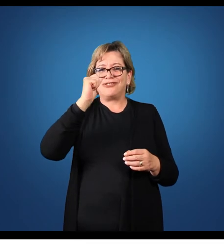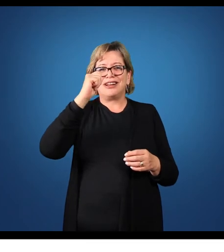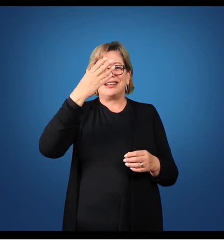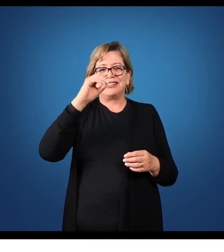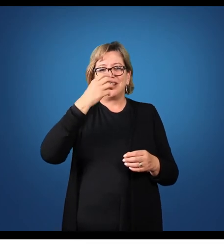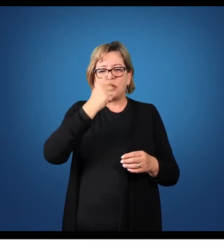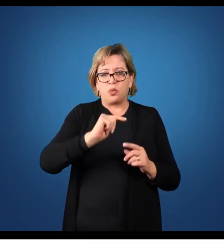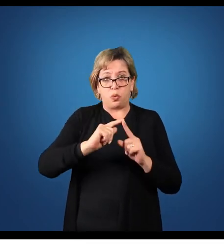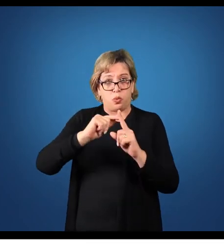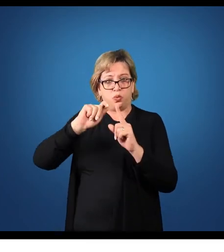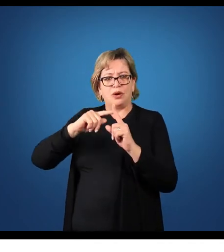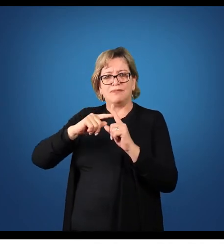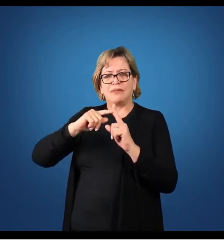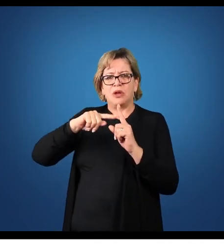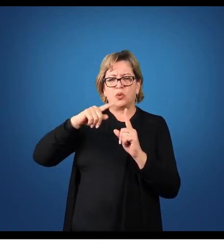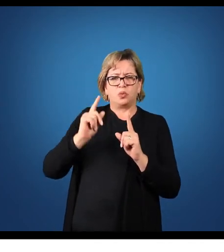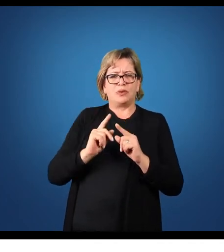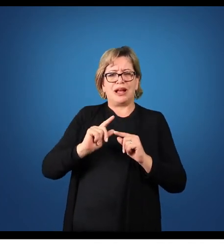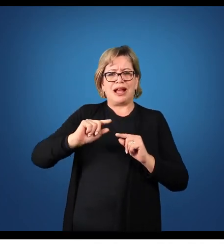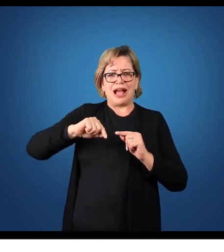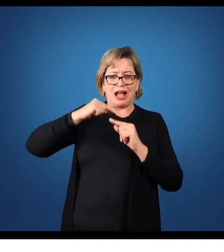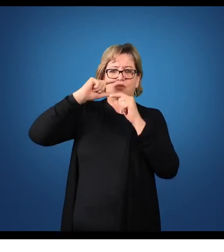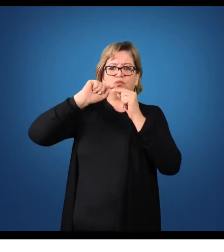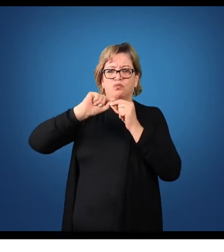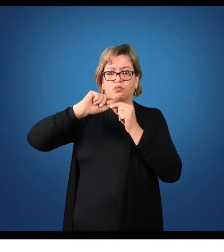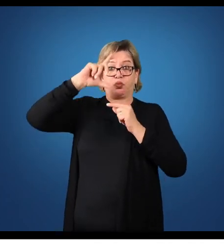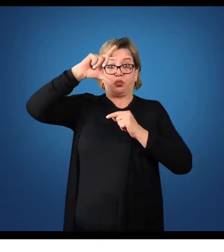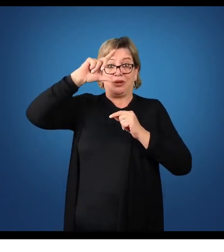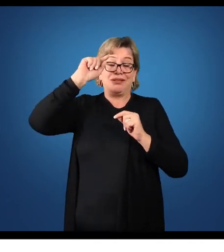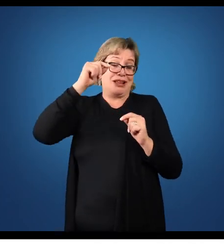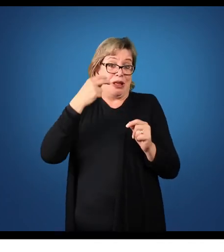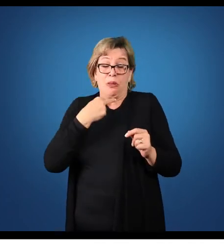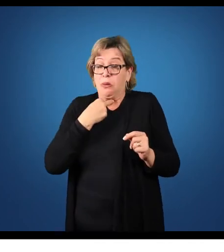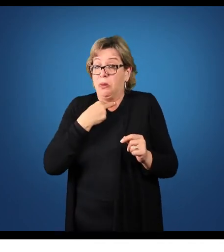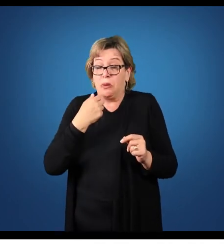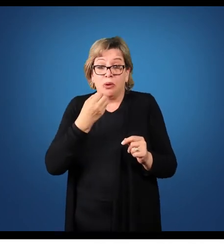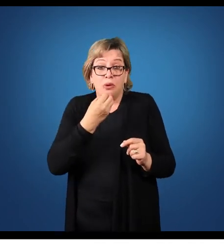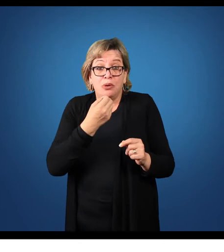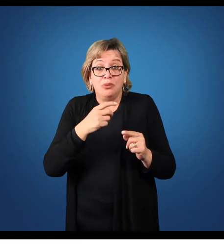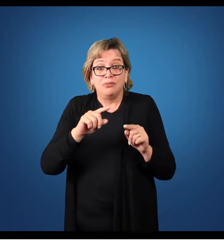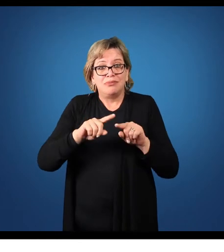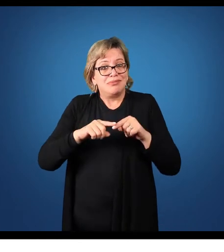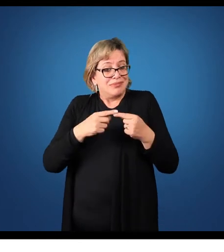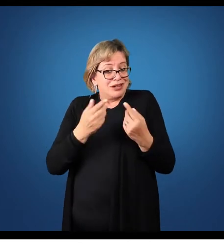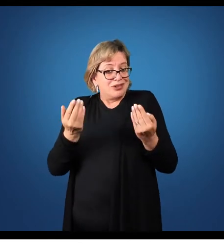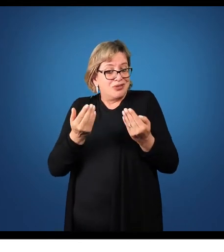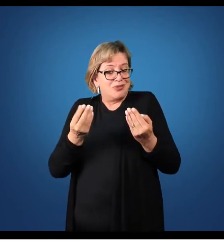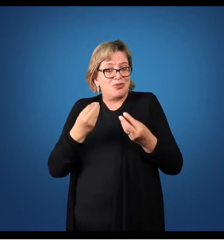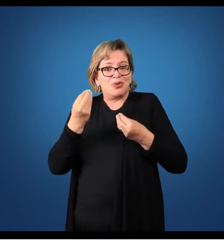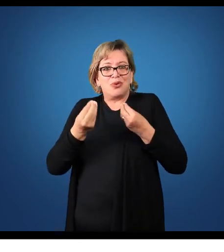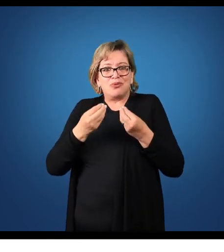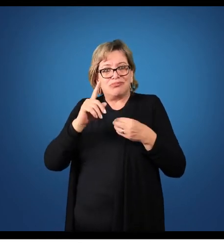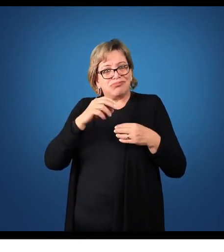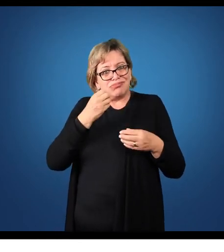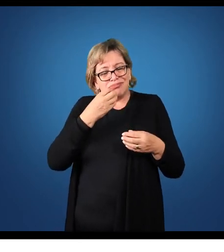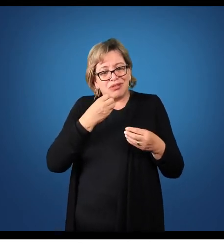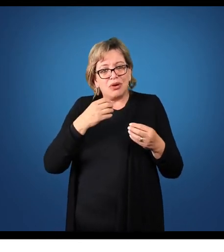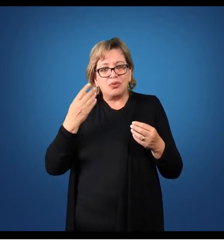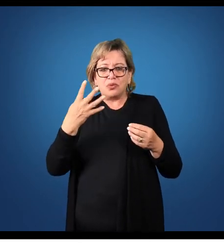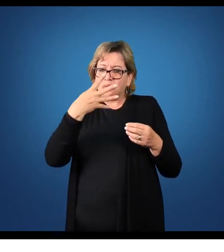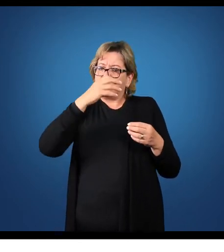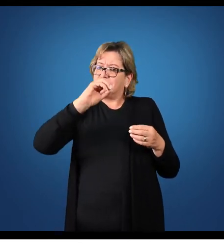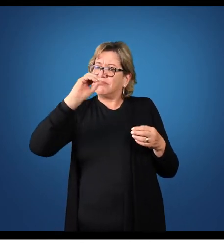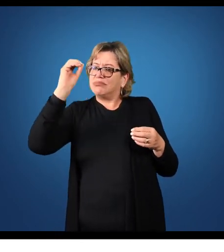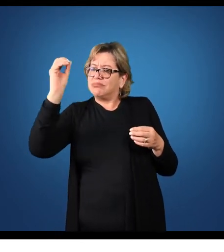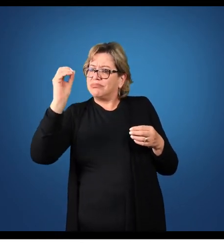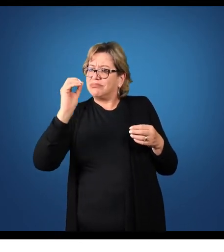poderíamos dizer que isto é abaixo da inflação. Mas, como não temos, um 40% seria um